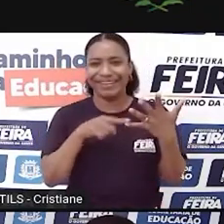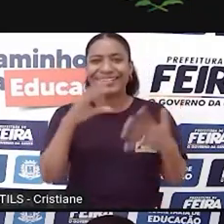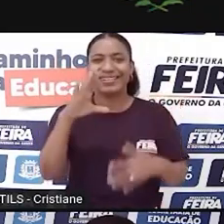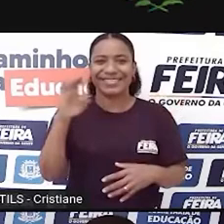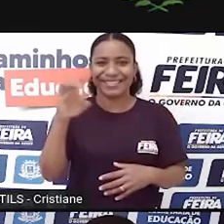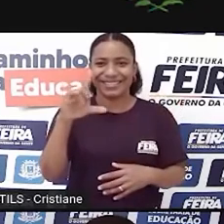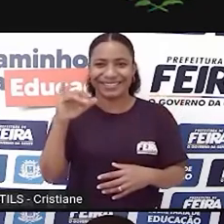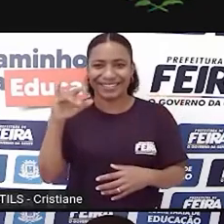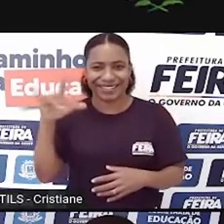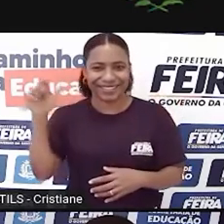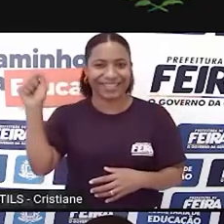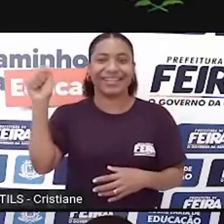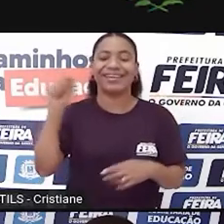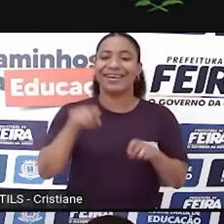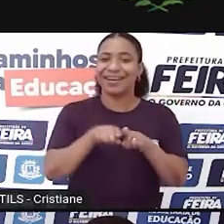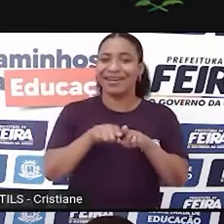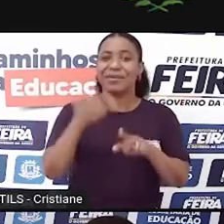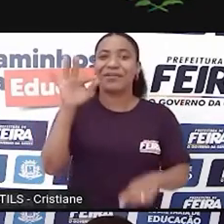Lispector,